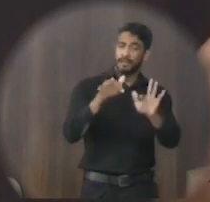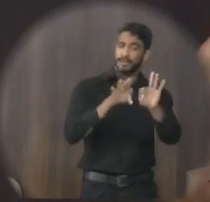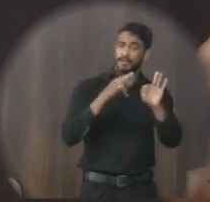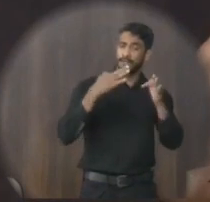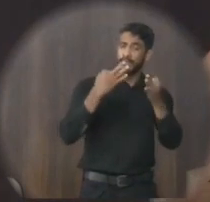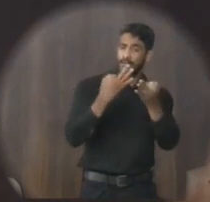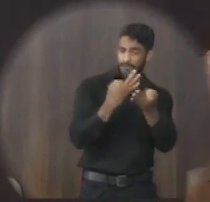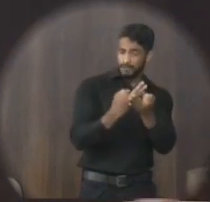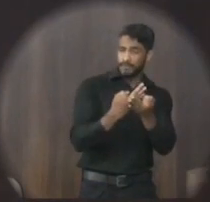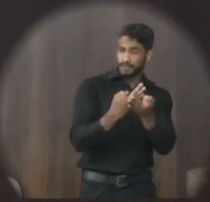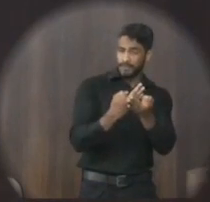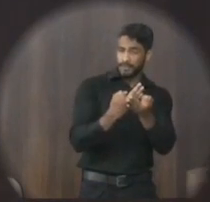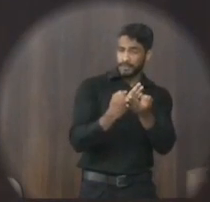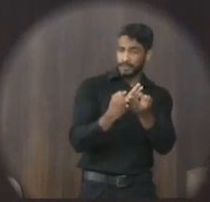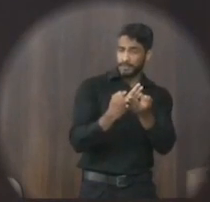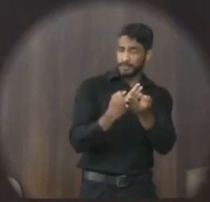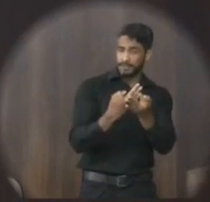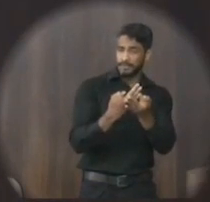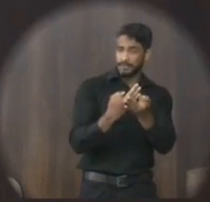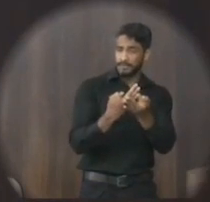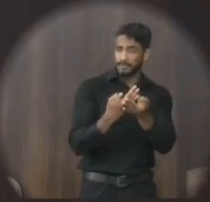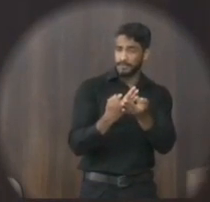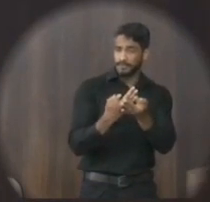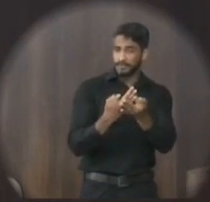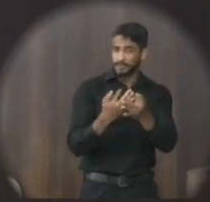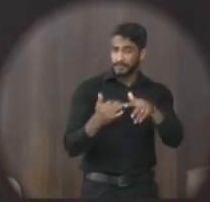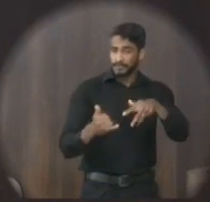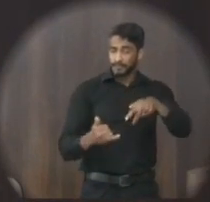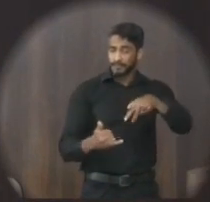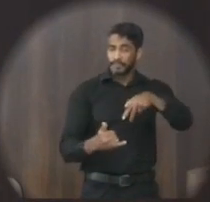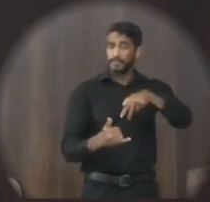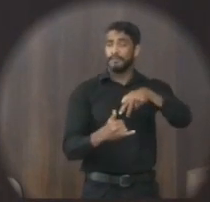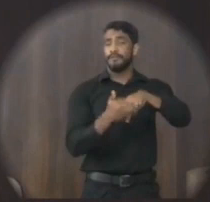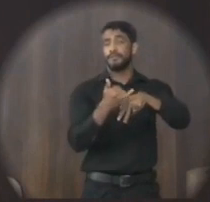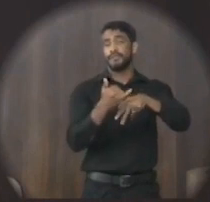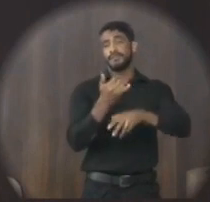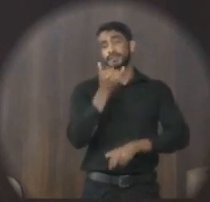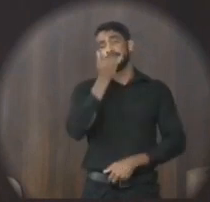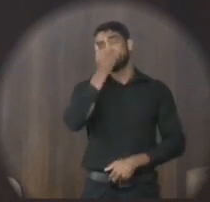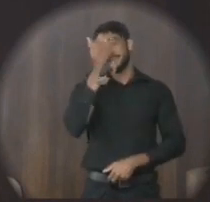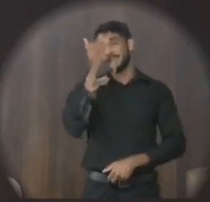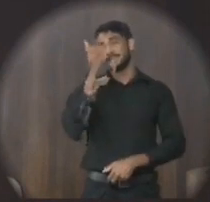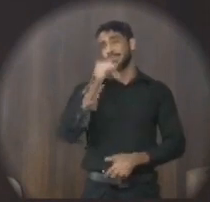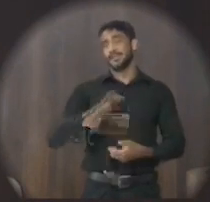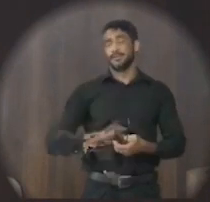vítimas daquela tragédia.